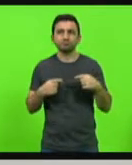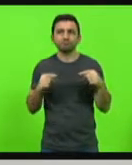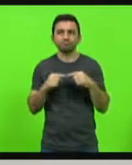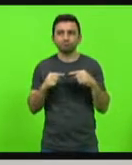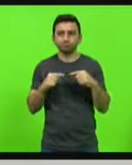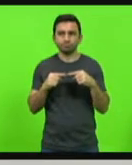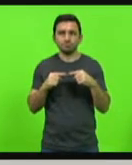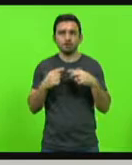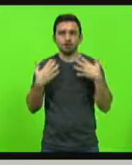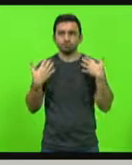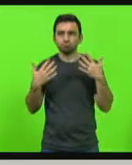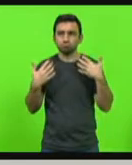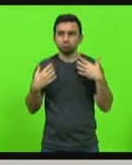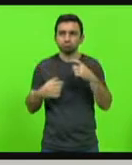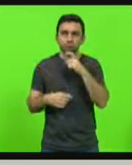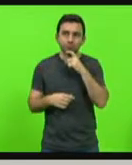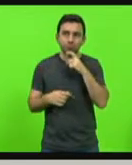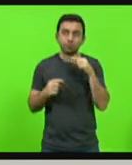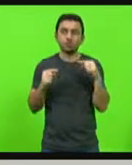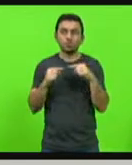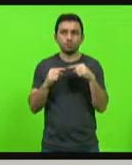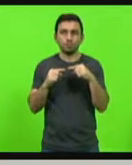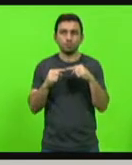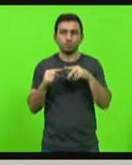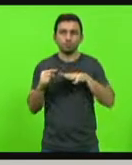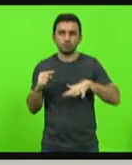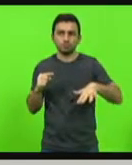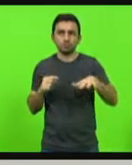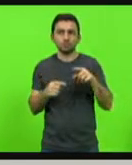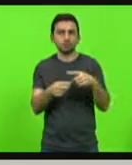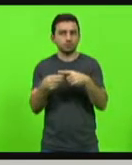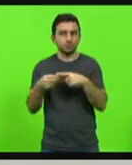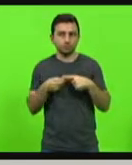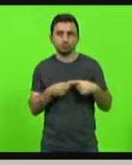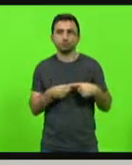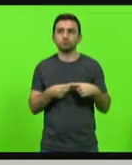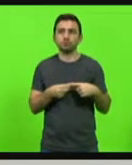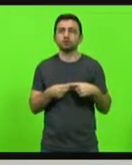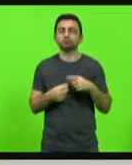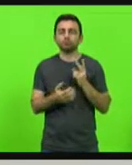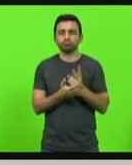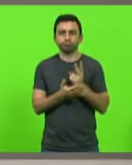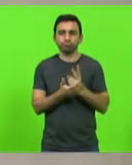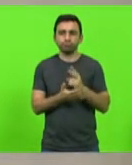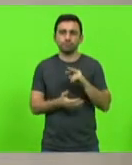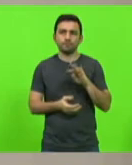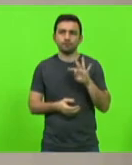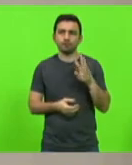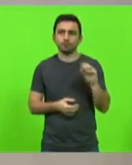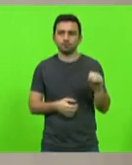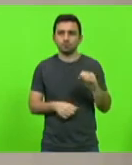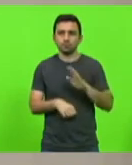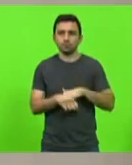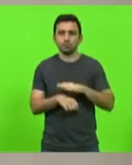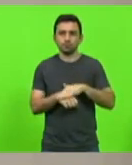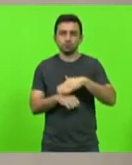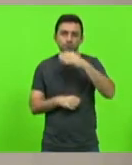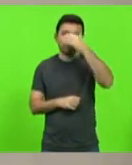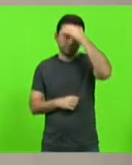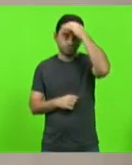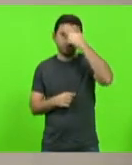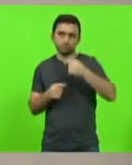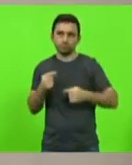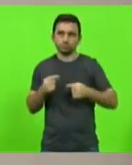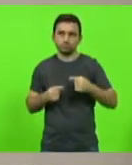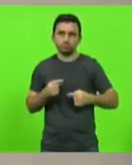clima de cada município, parecer da Comissão de Constituição e Justiça, pela manutenção do veto, relator, deputado Coronel Mocelin. Em discussão,